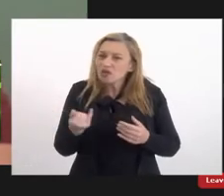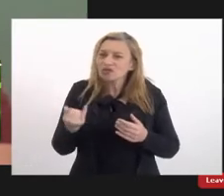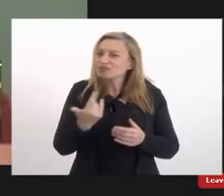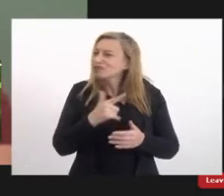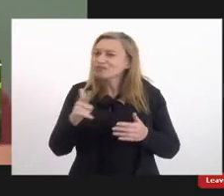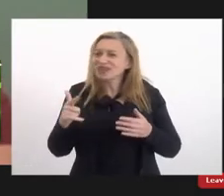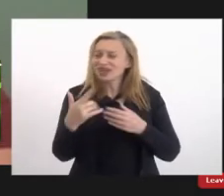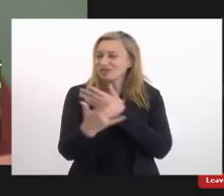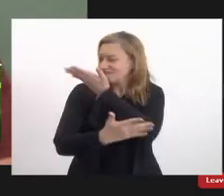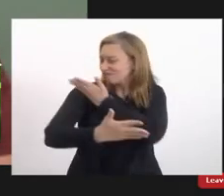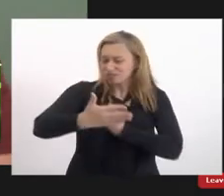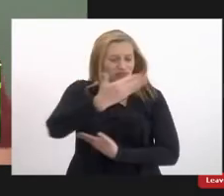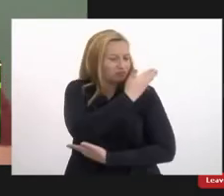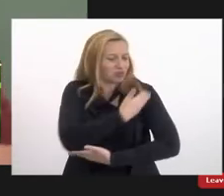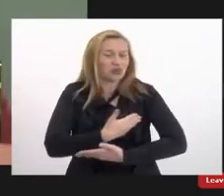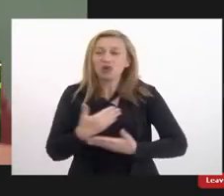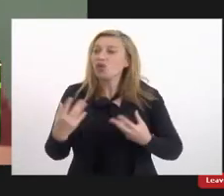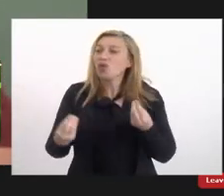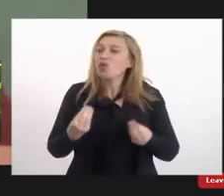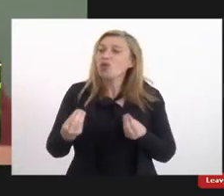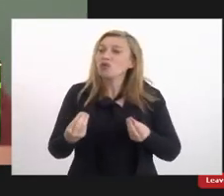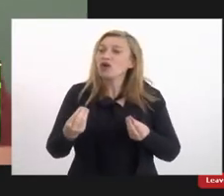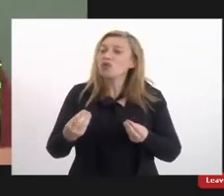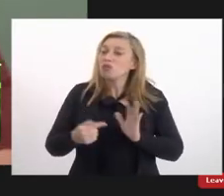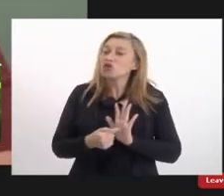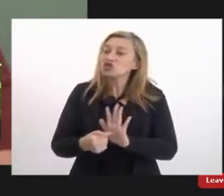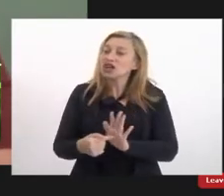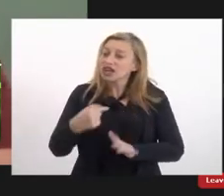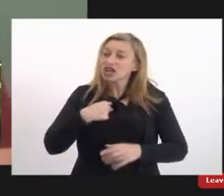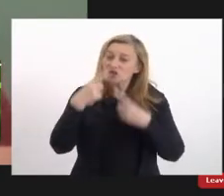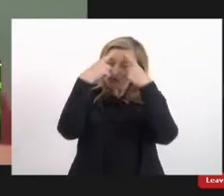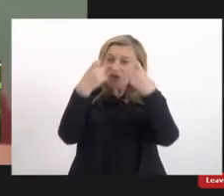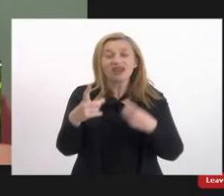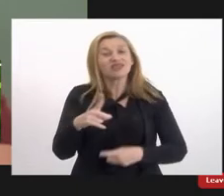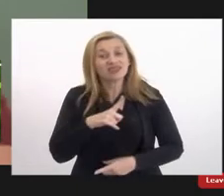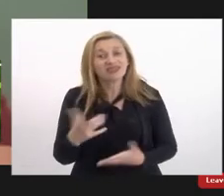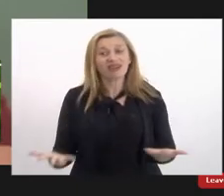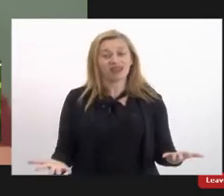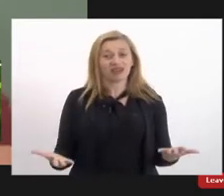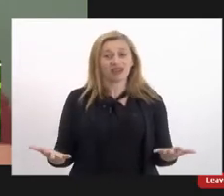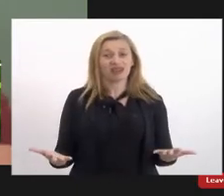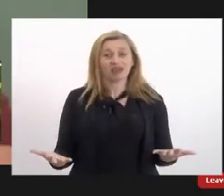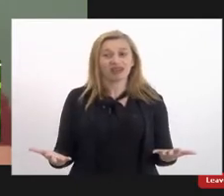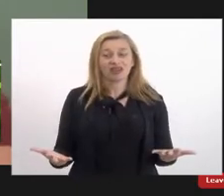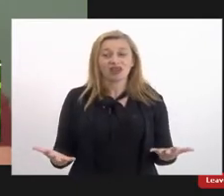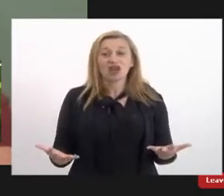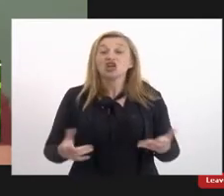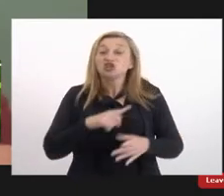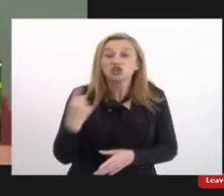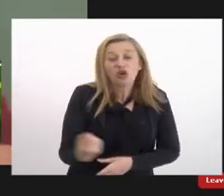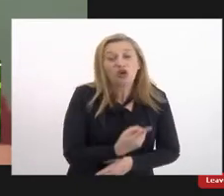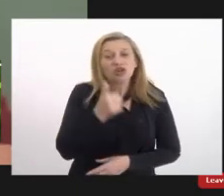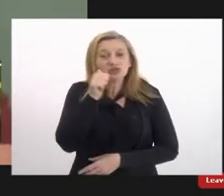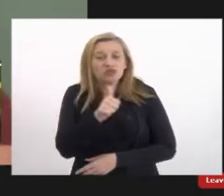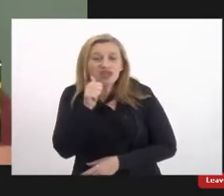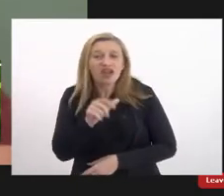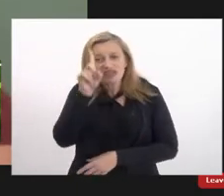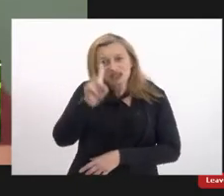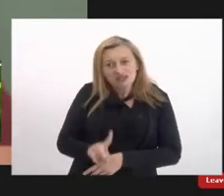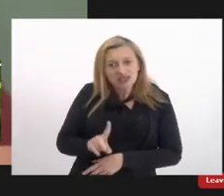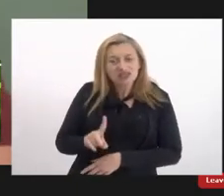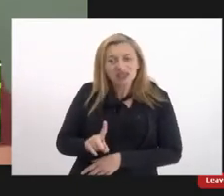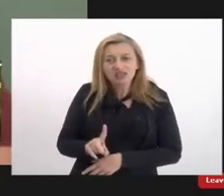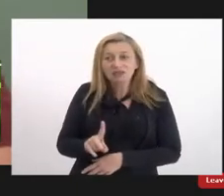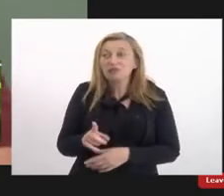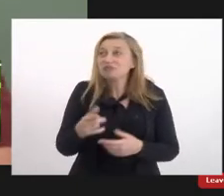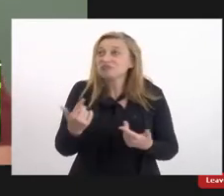das mãos eu não posso eu estou fora da campanha então aqui a gente faz essa crítica nós mulheres com deficiência nós não